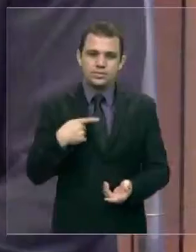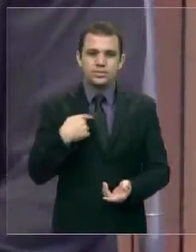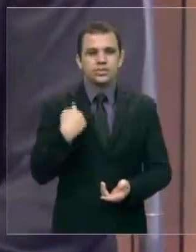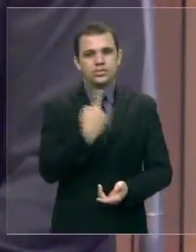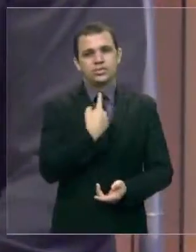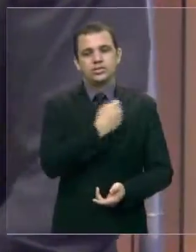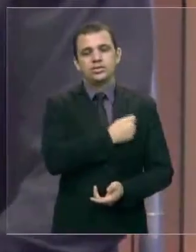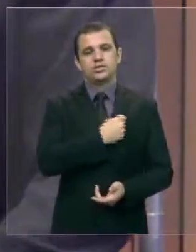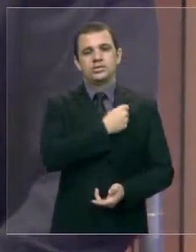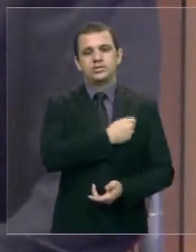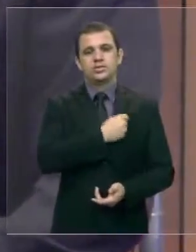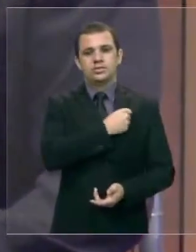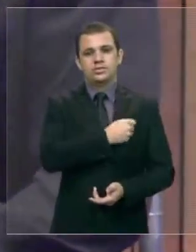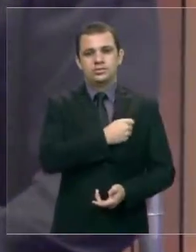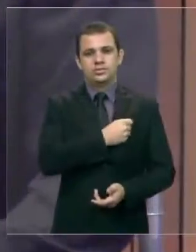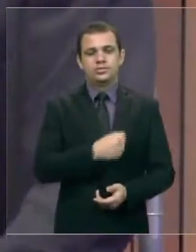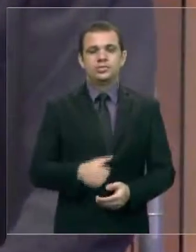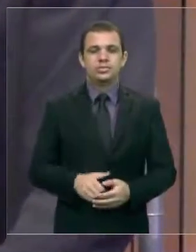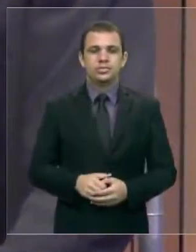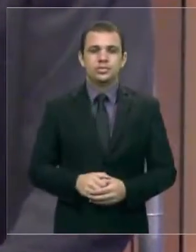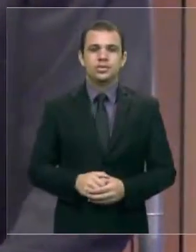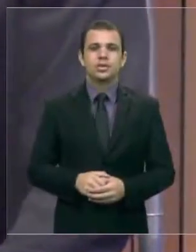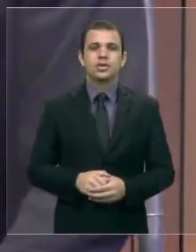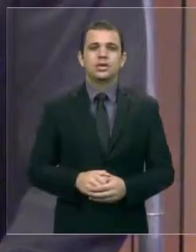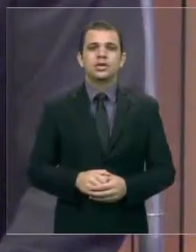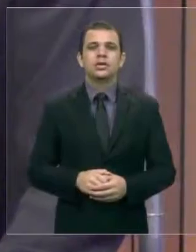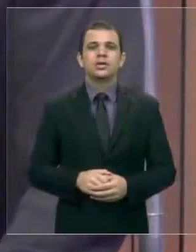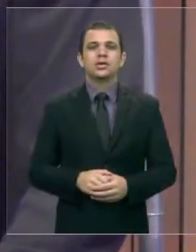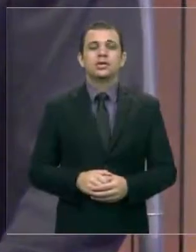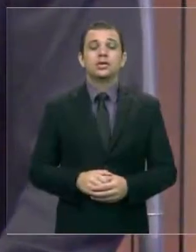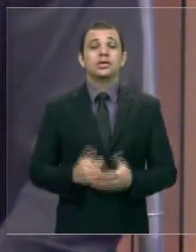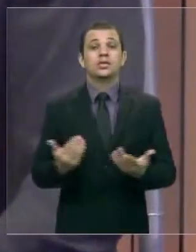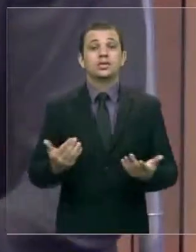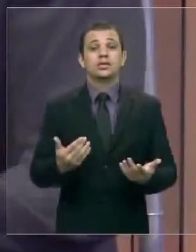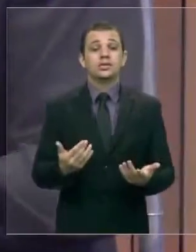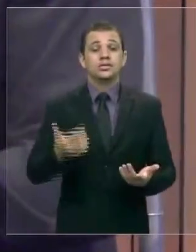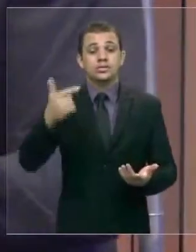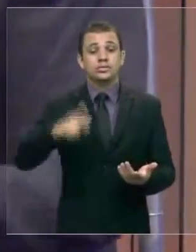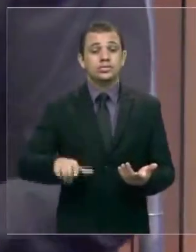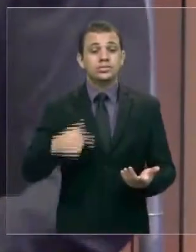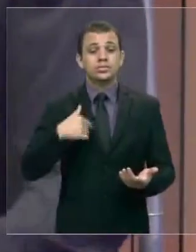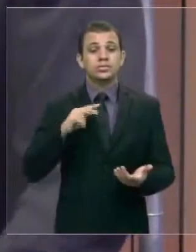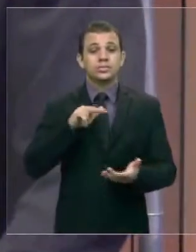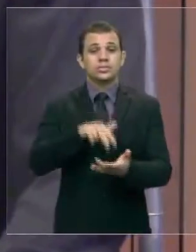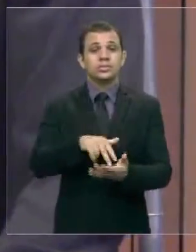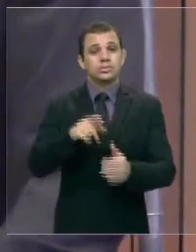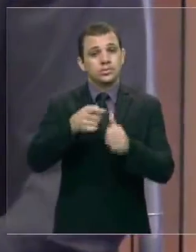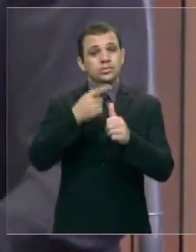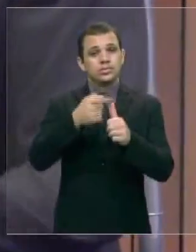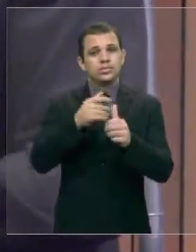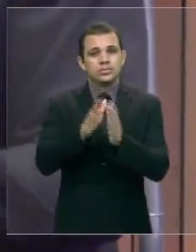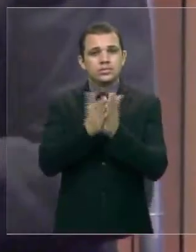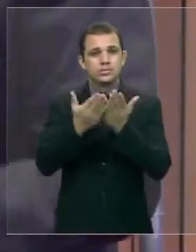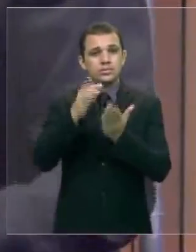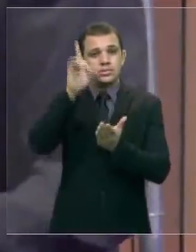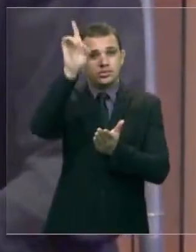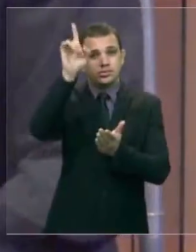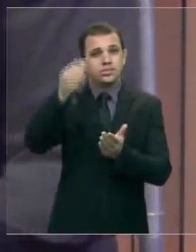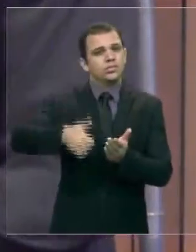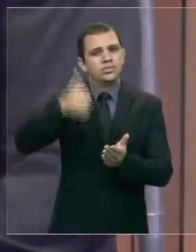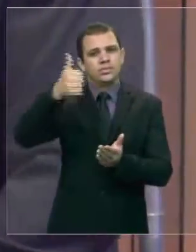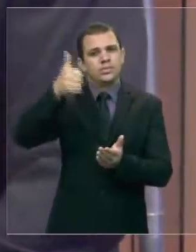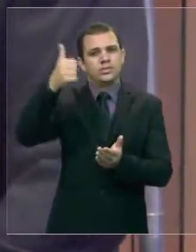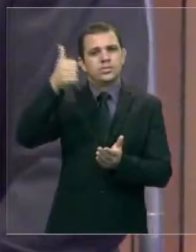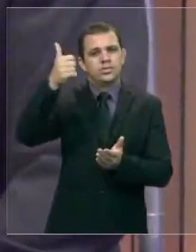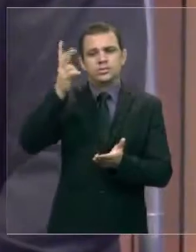Queridos, mais motivo também de nós estarmos aqui, primeiramente foi a palavra do Senhor, que sobrepuja todas